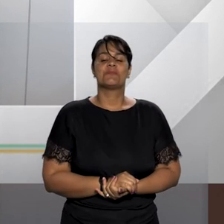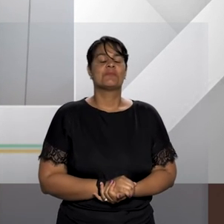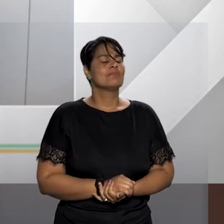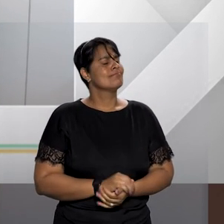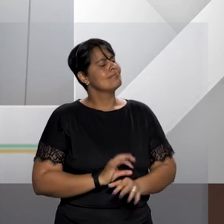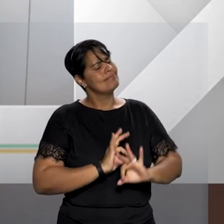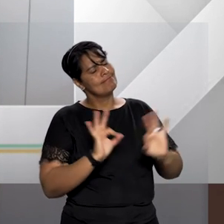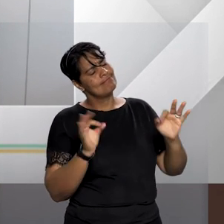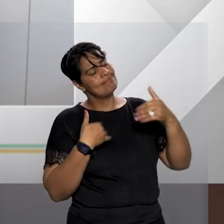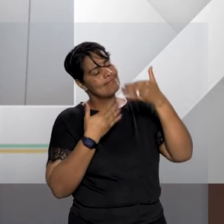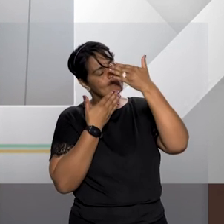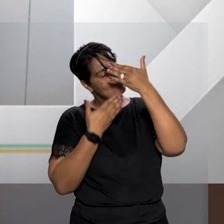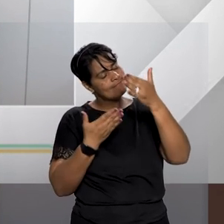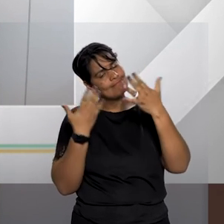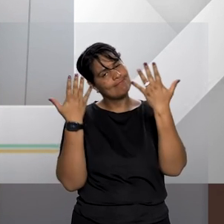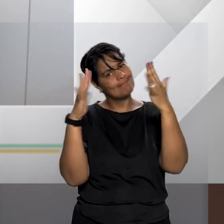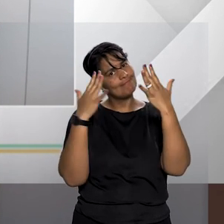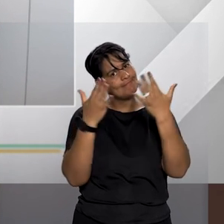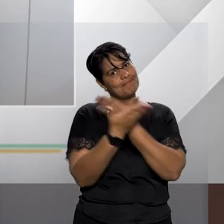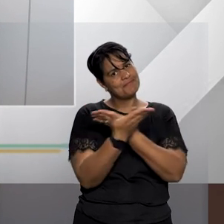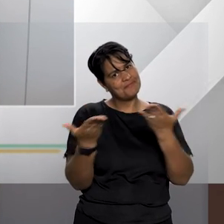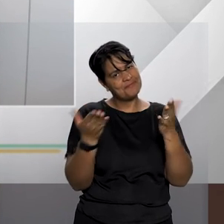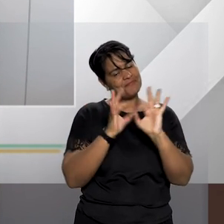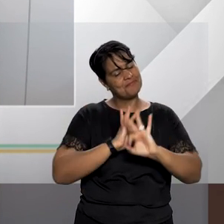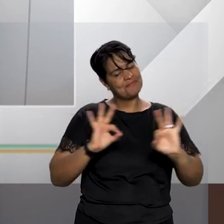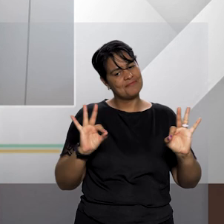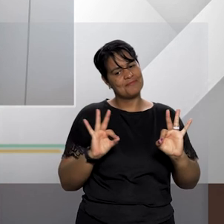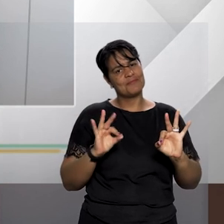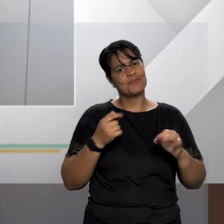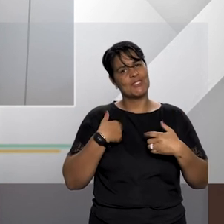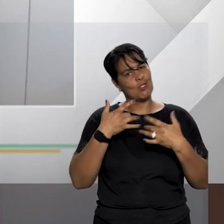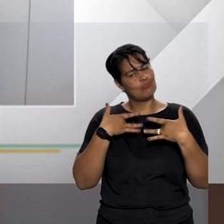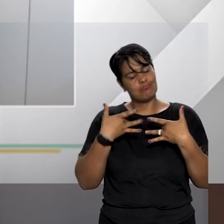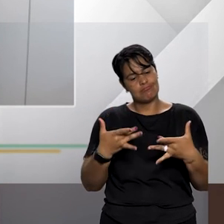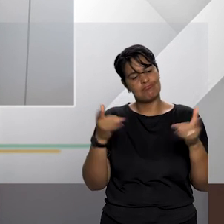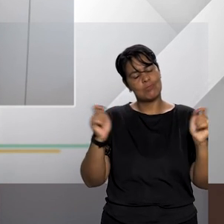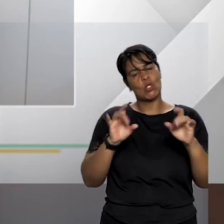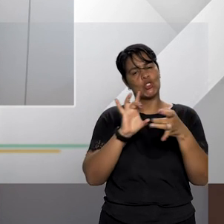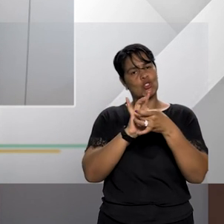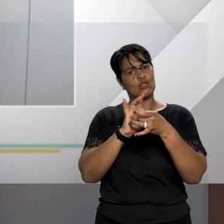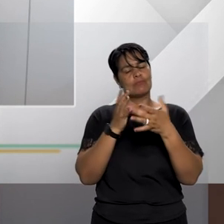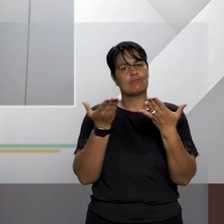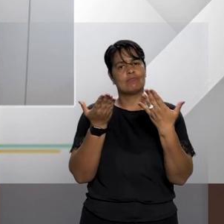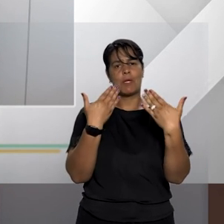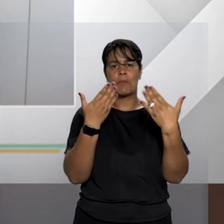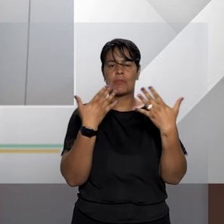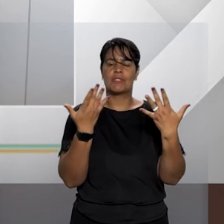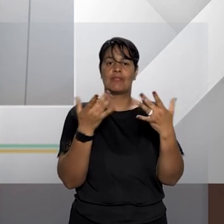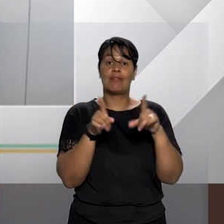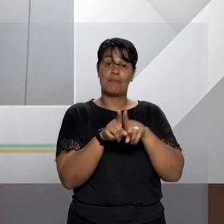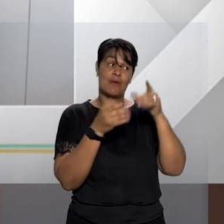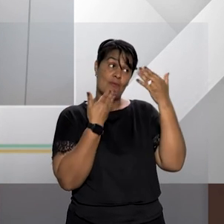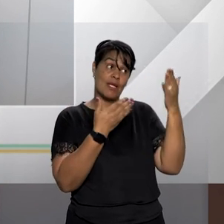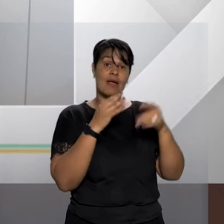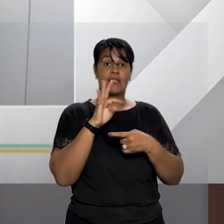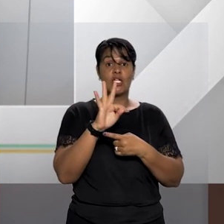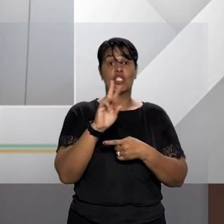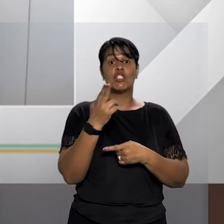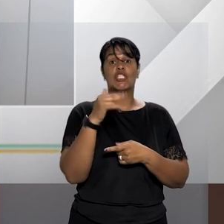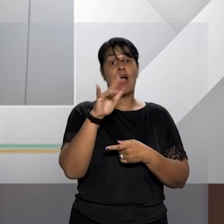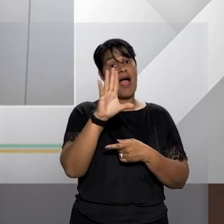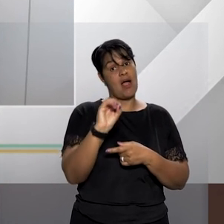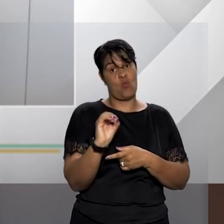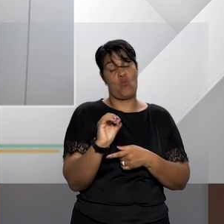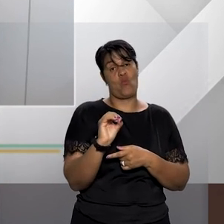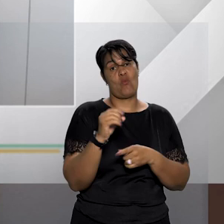que agradeço Fátima parabéns pela iniciativa de vocês eu fico à disposição e agradeço também o doutor Thiago por todo esse